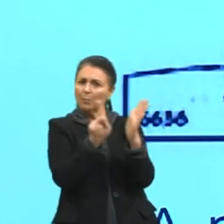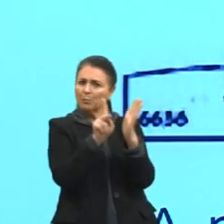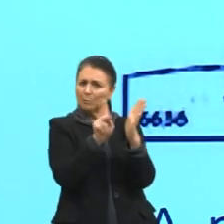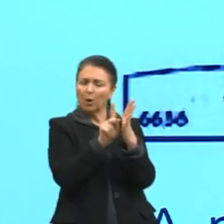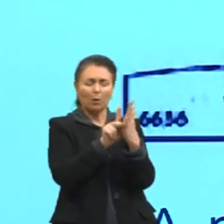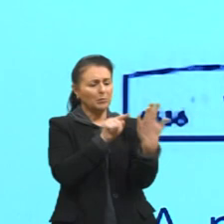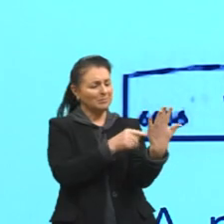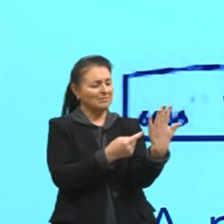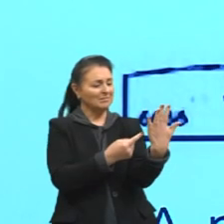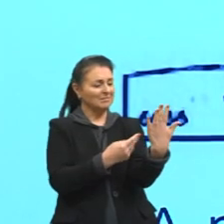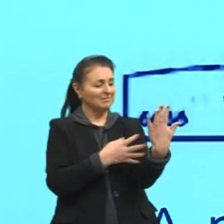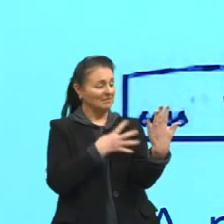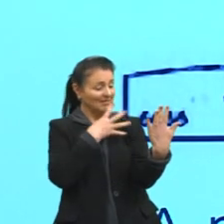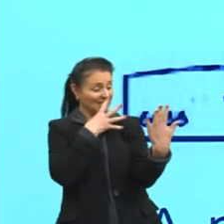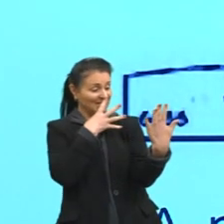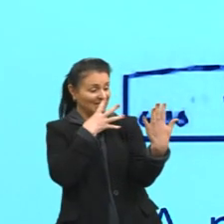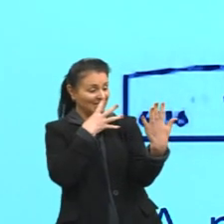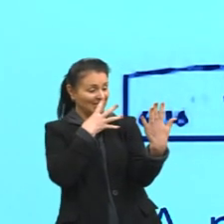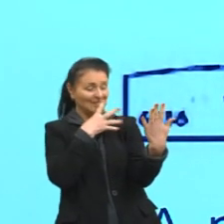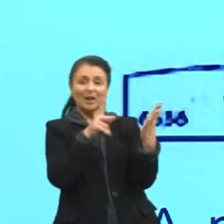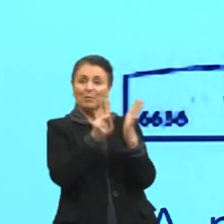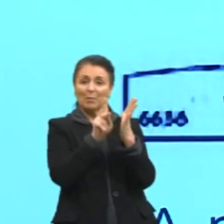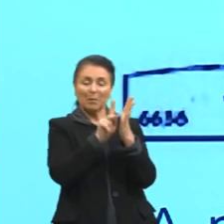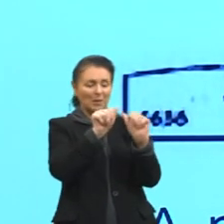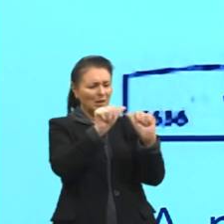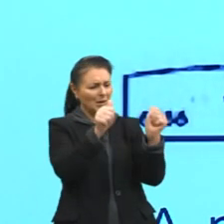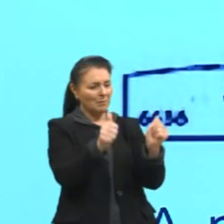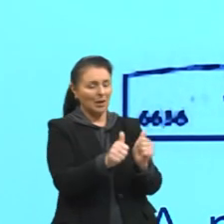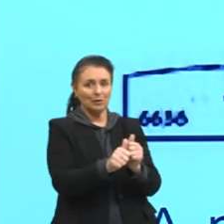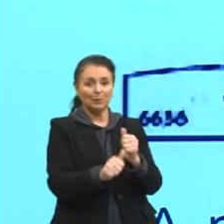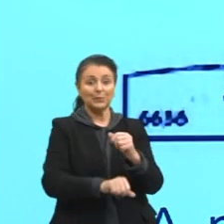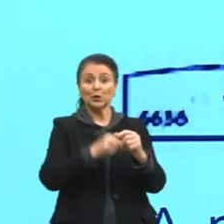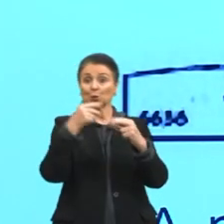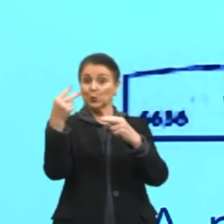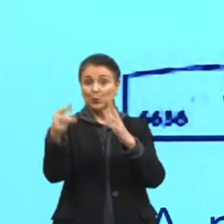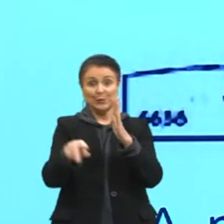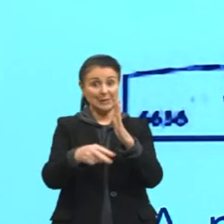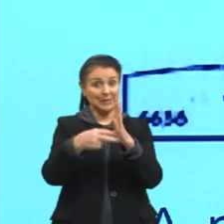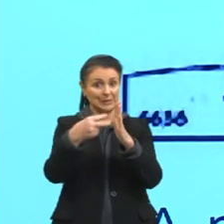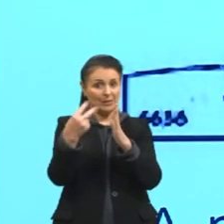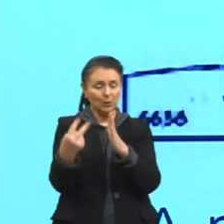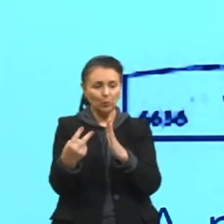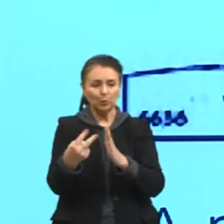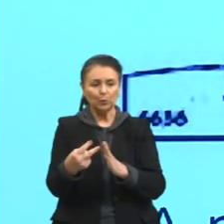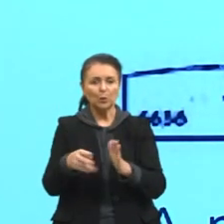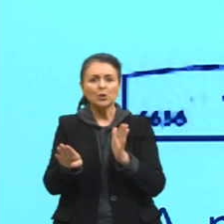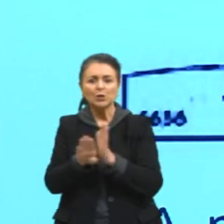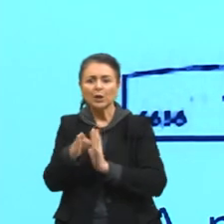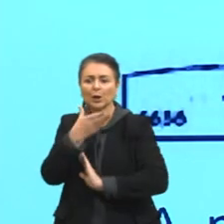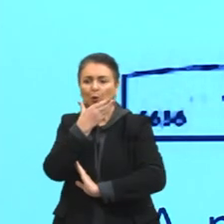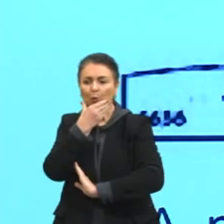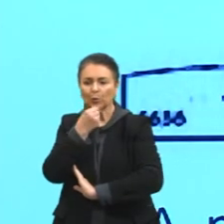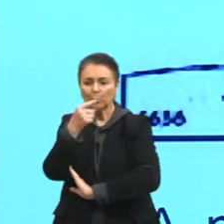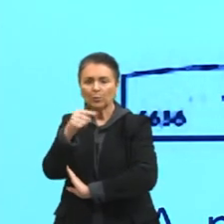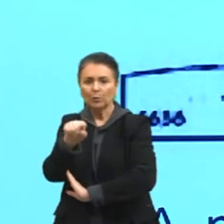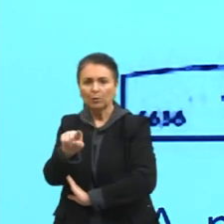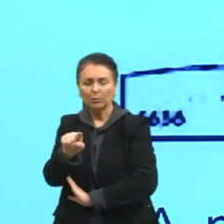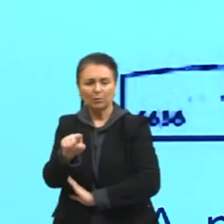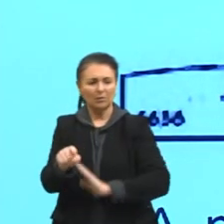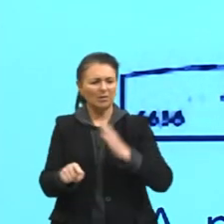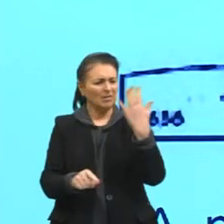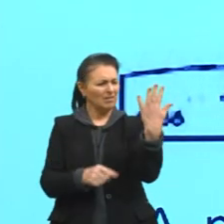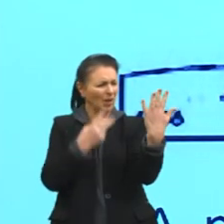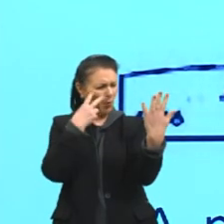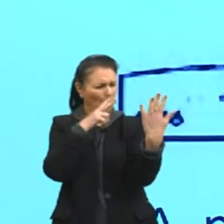admirando no espelho. No segundo quadrinho, chega o Chico Bento e diz, está se